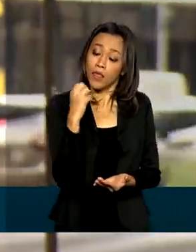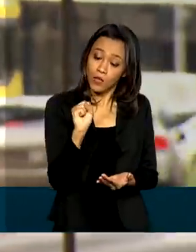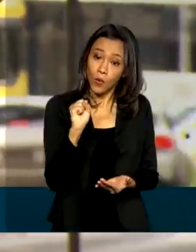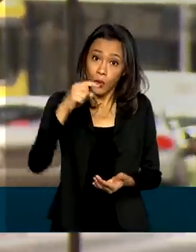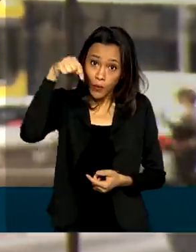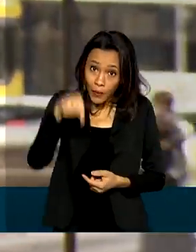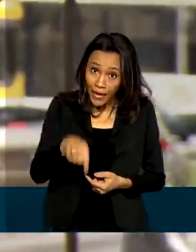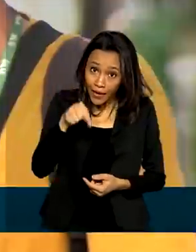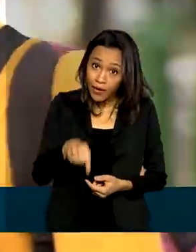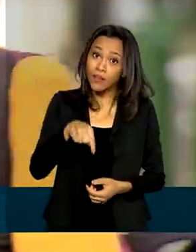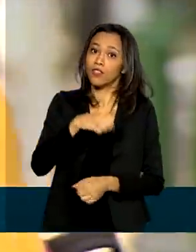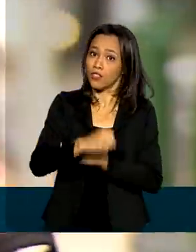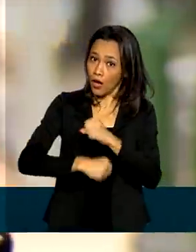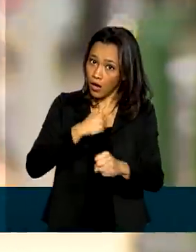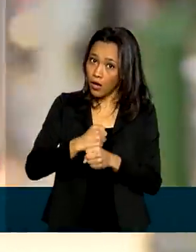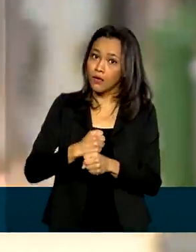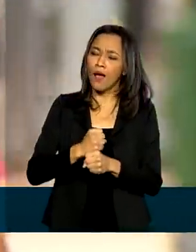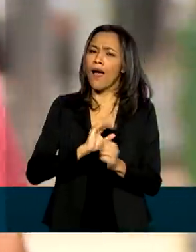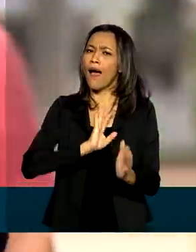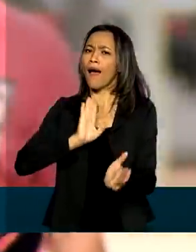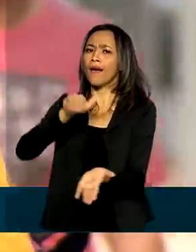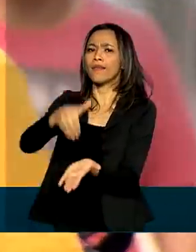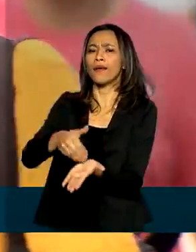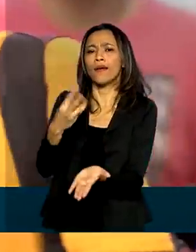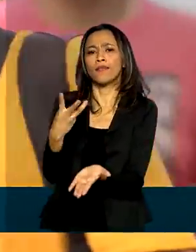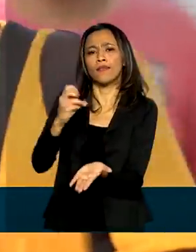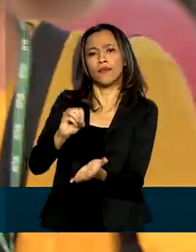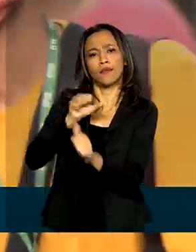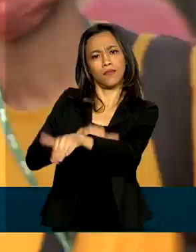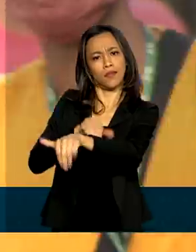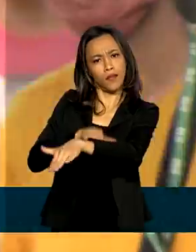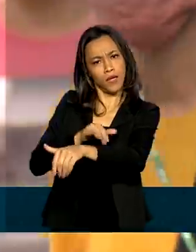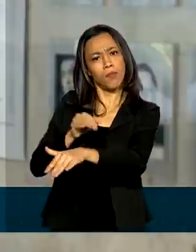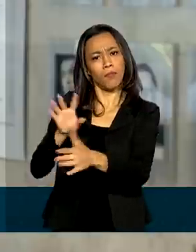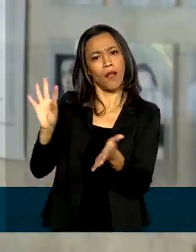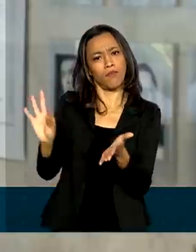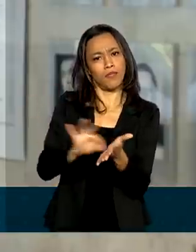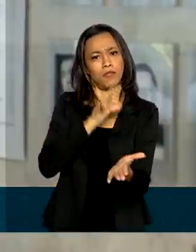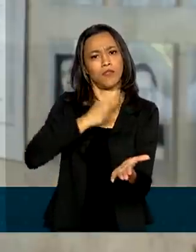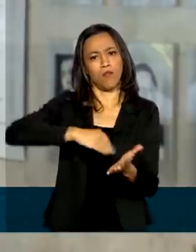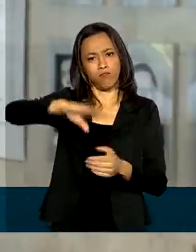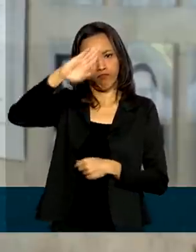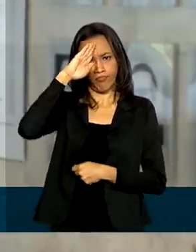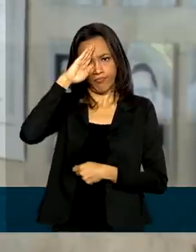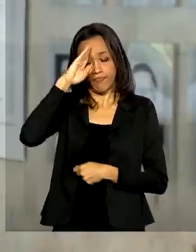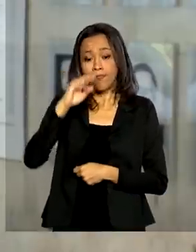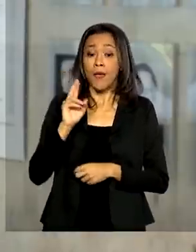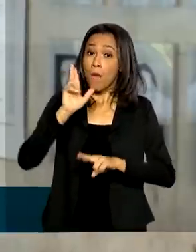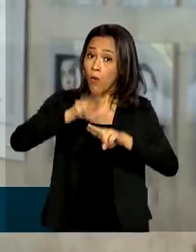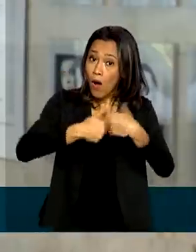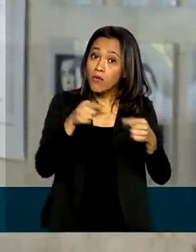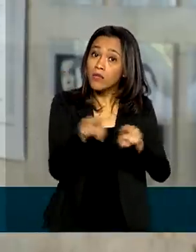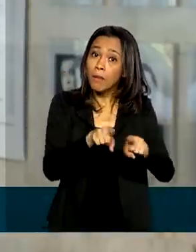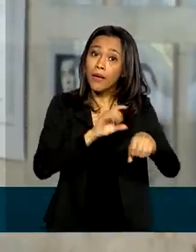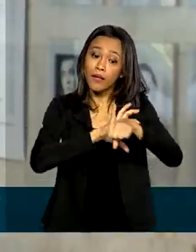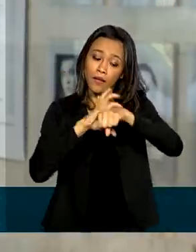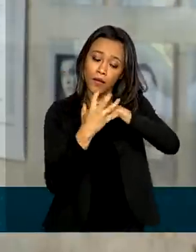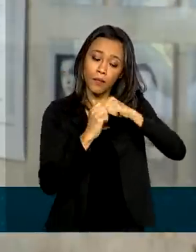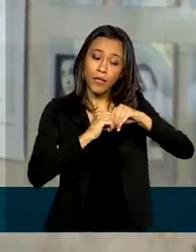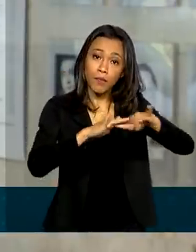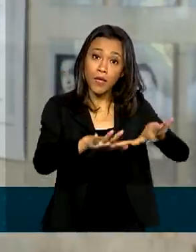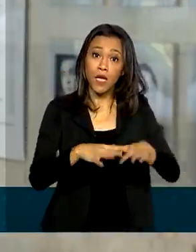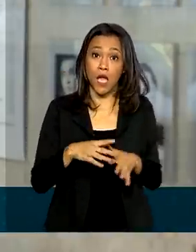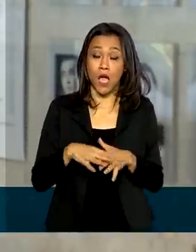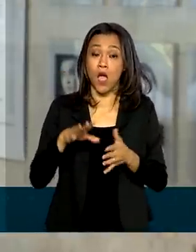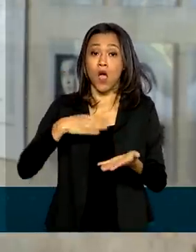anos este ano têm até 30 de setembro para se alistar. Também por causa da pandemia, o alistamento